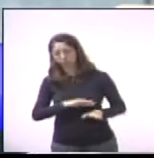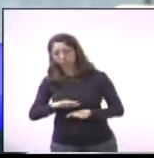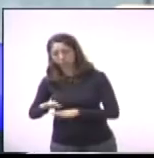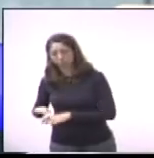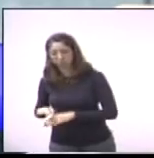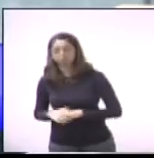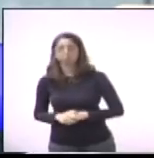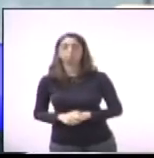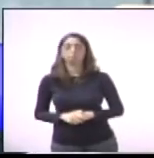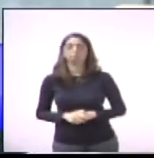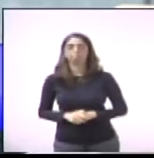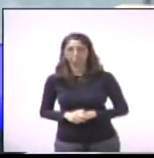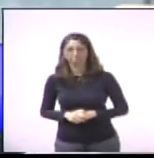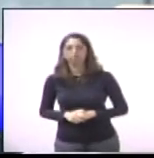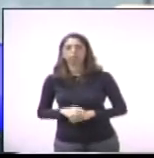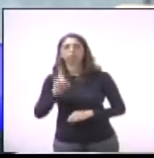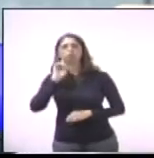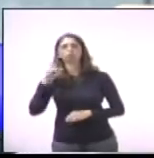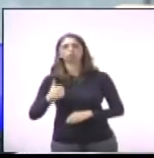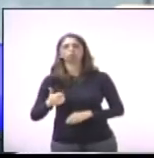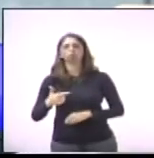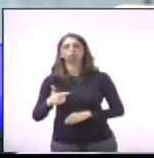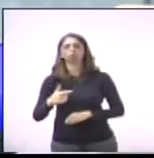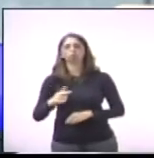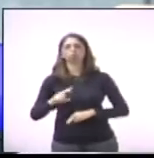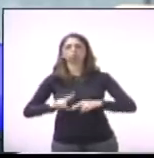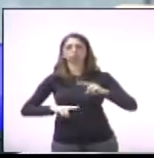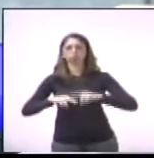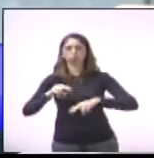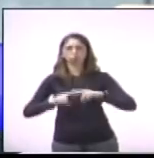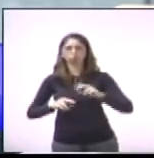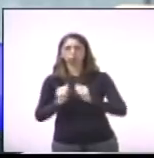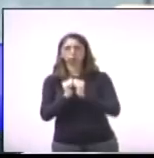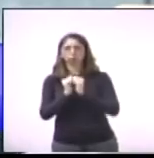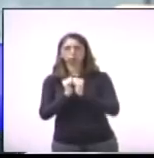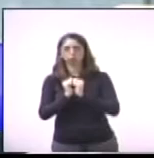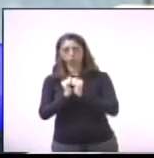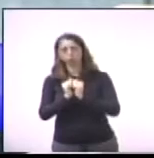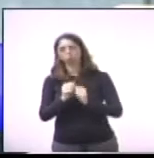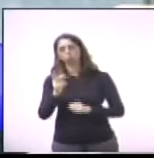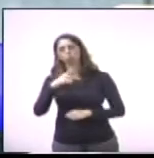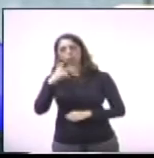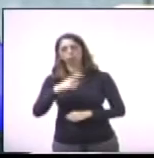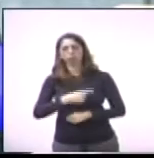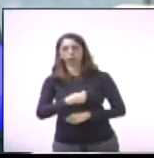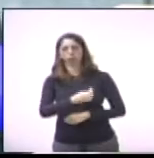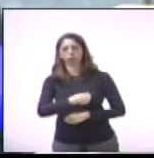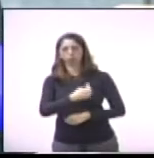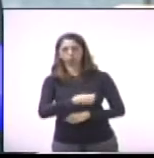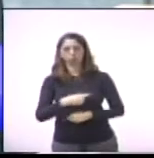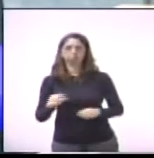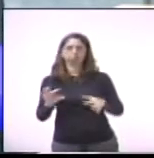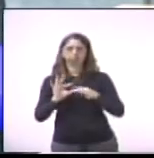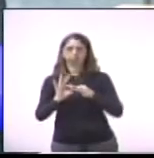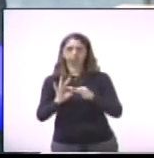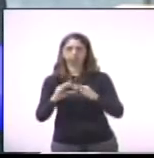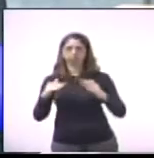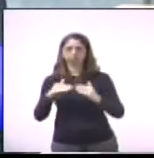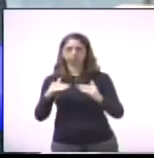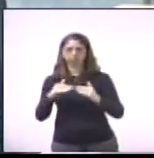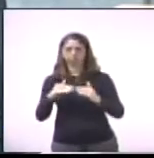respeito do dia 12 de junho, do dia do combate ao trabalho infantil, pedir também para que os